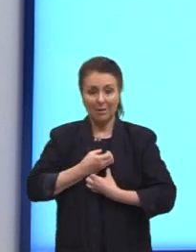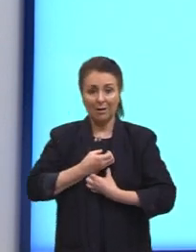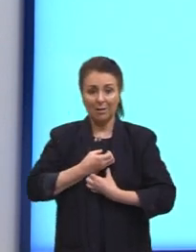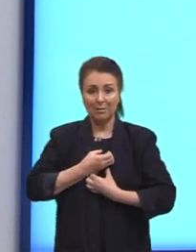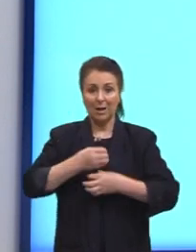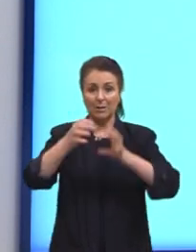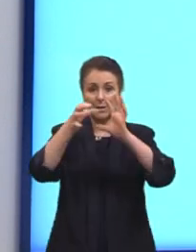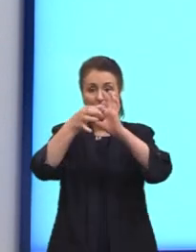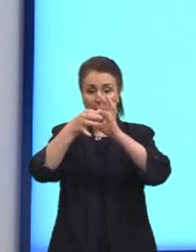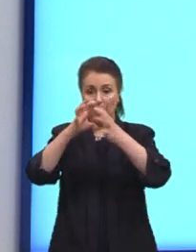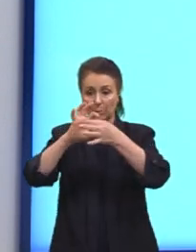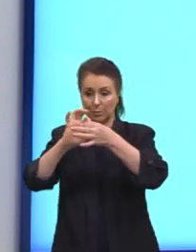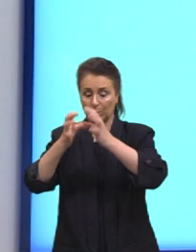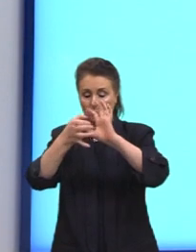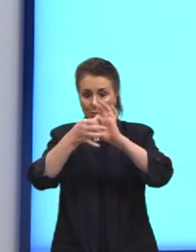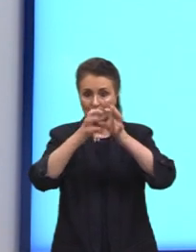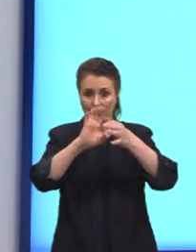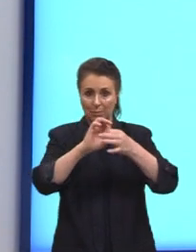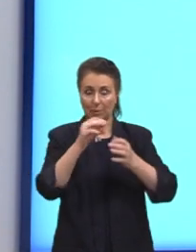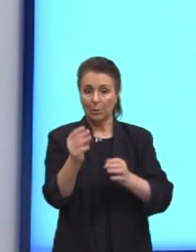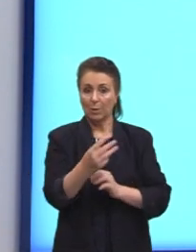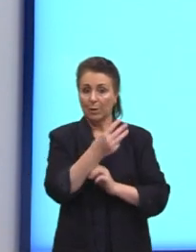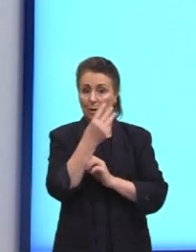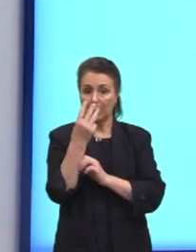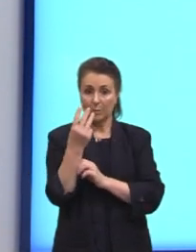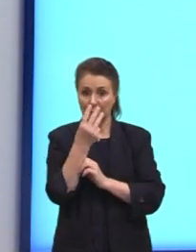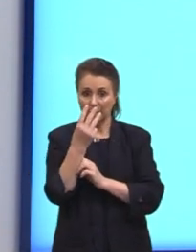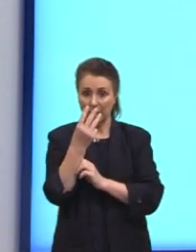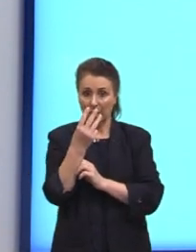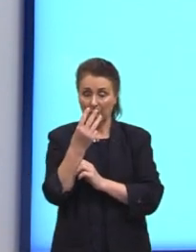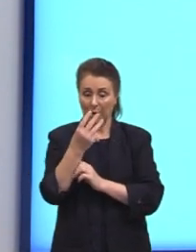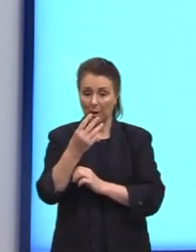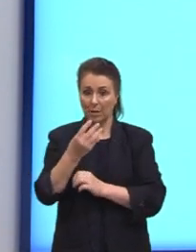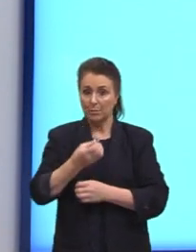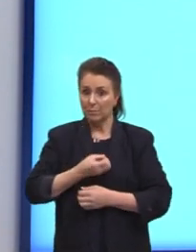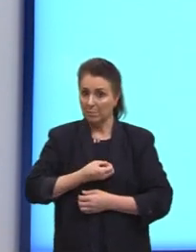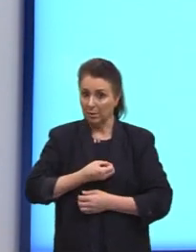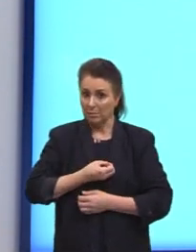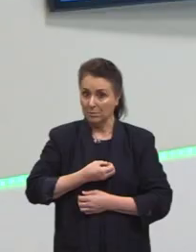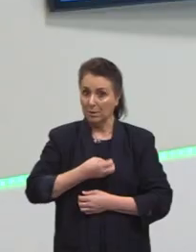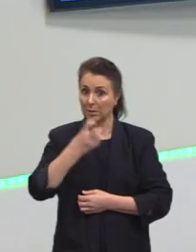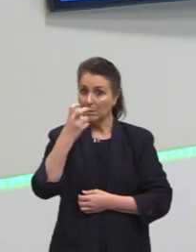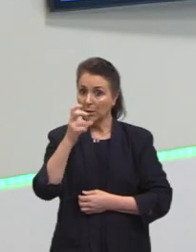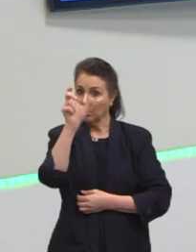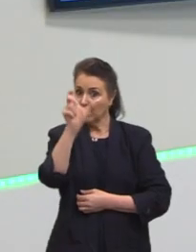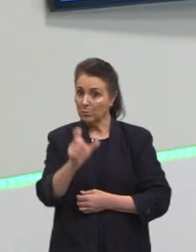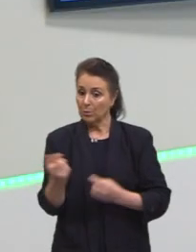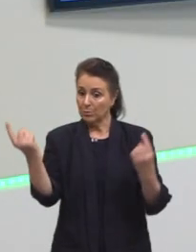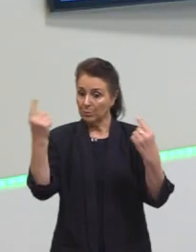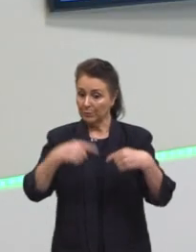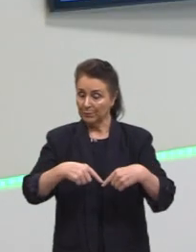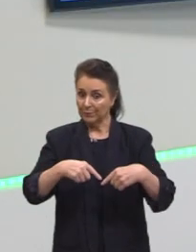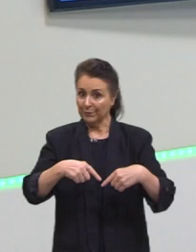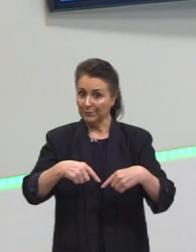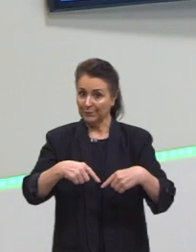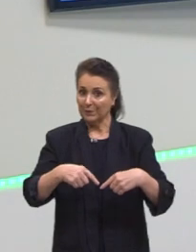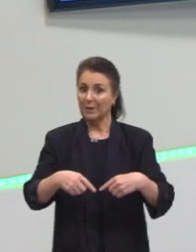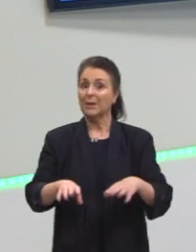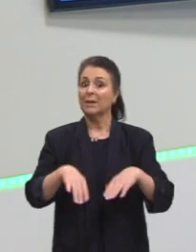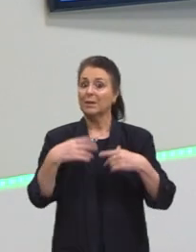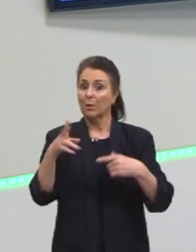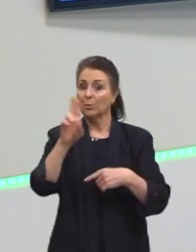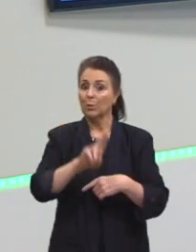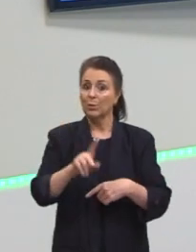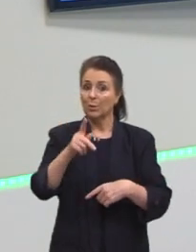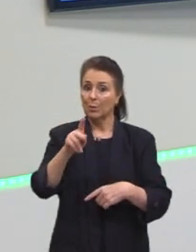Eram três medalhas para cinco competidores. Nós utilizamos o princípio multiplicativo. No momento